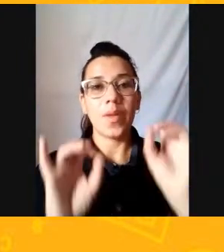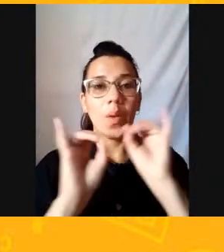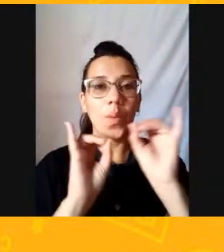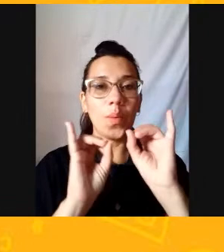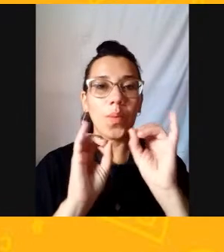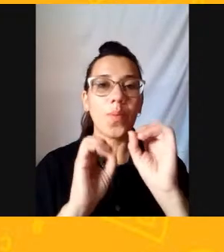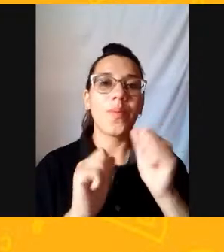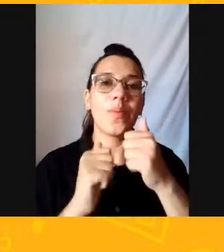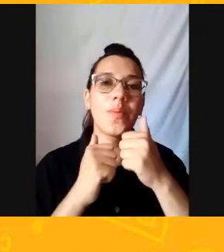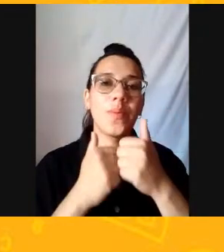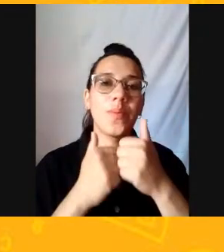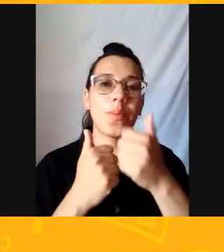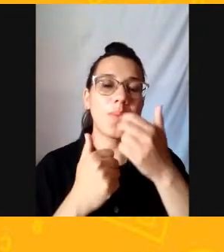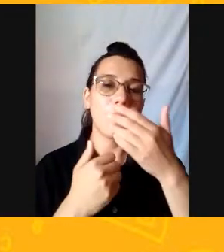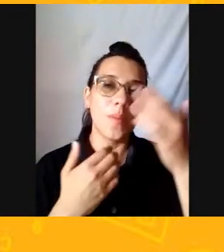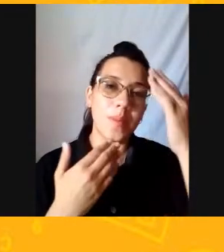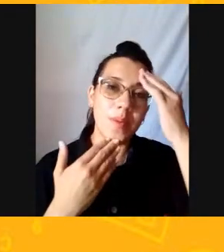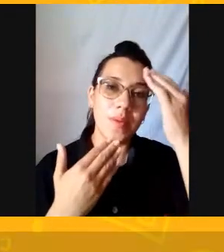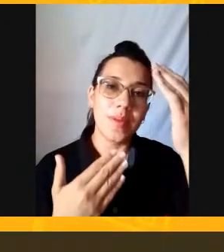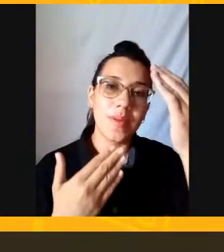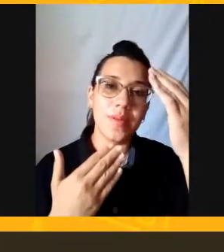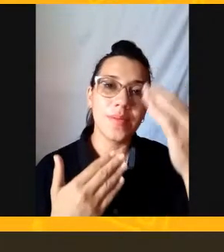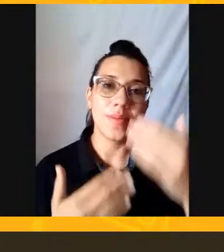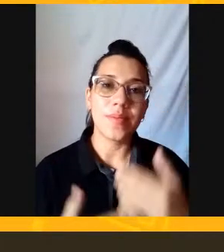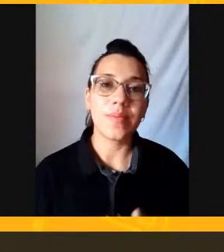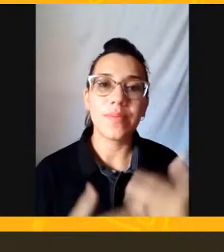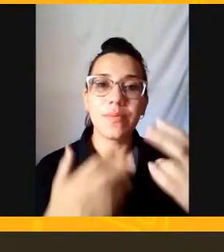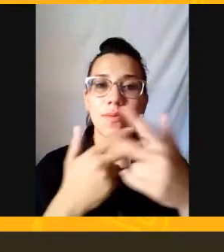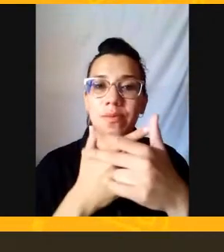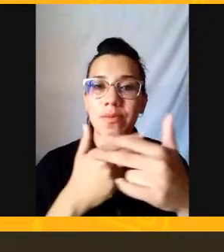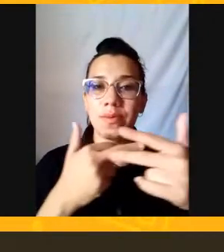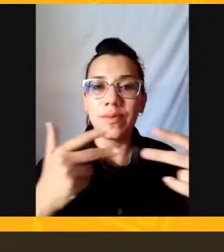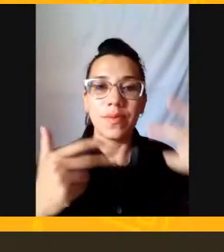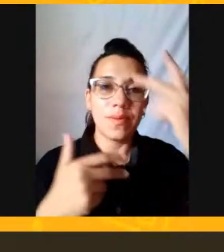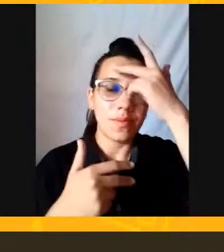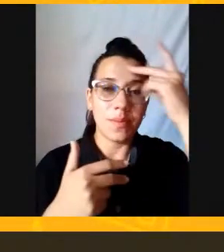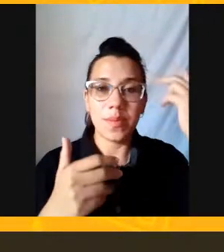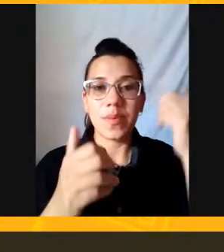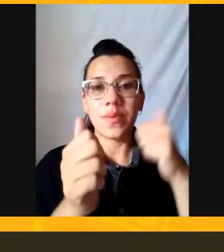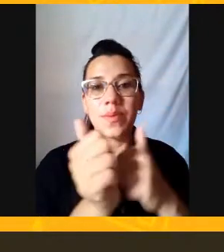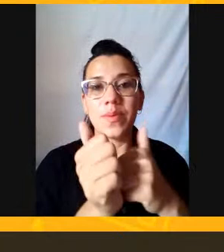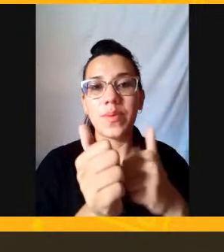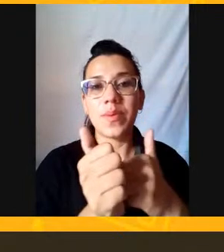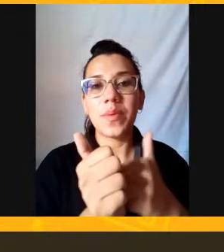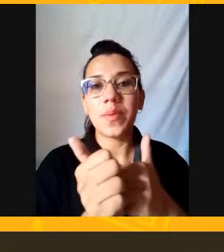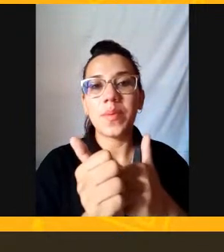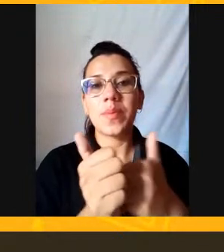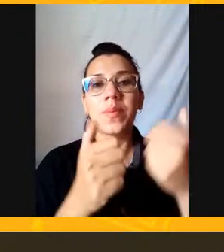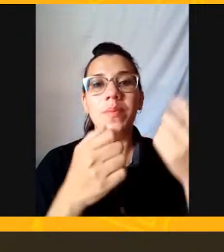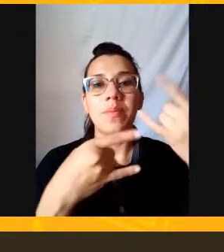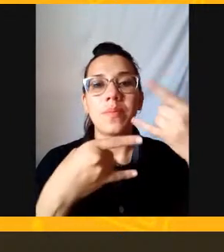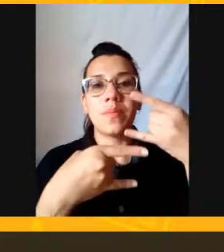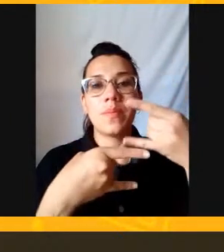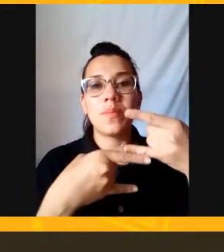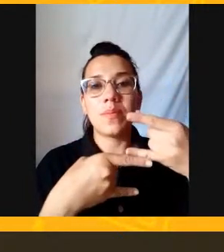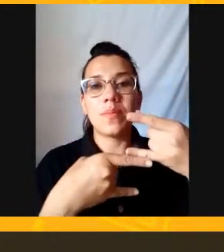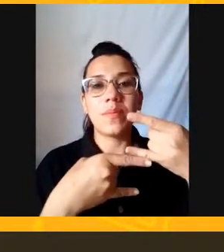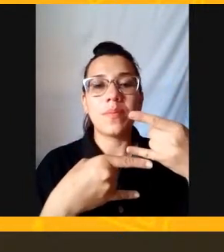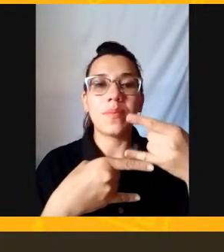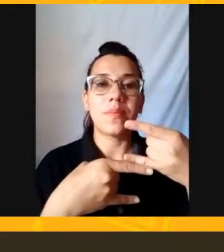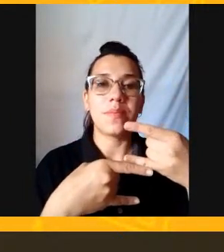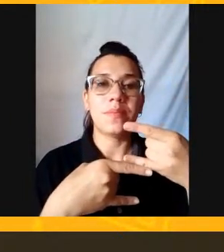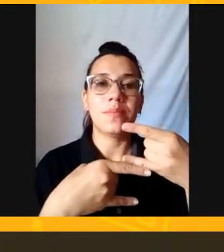O que mais Muita gente Que é acompanhando As lives Isso é muito bom Muito bom A Álva Magalhães Lá do